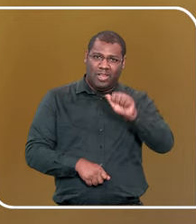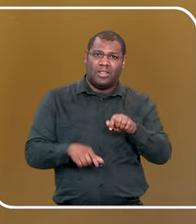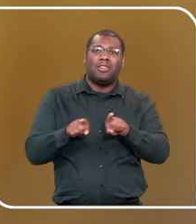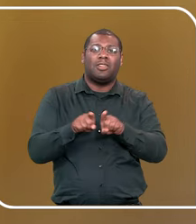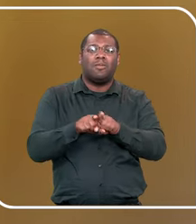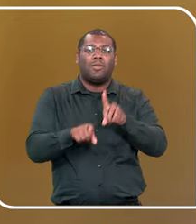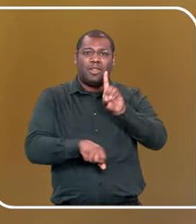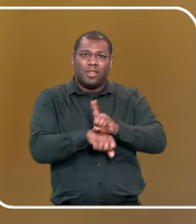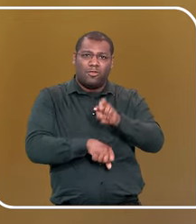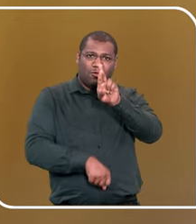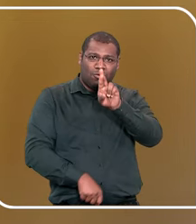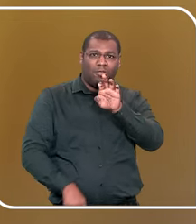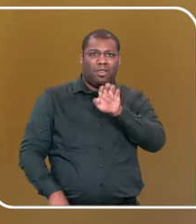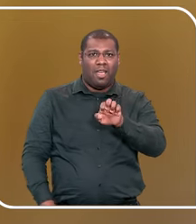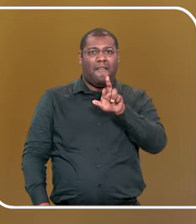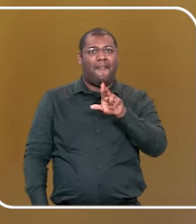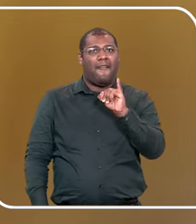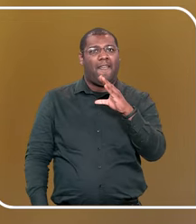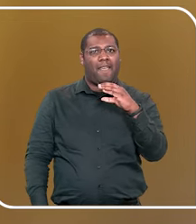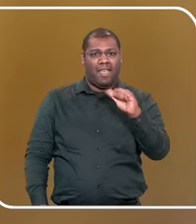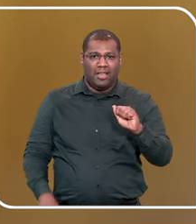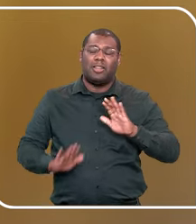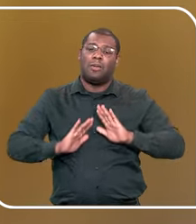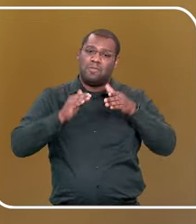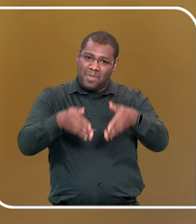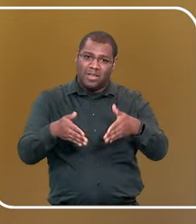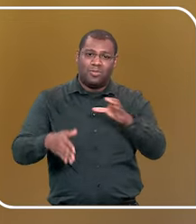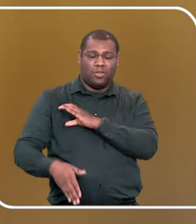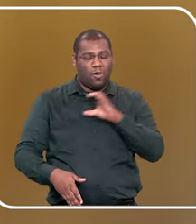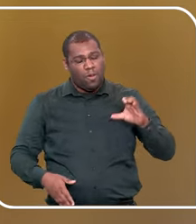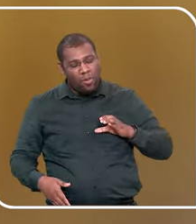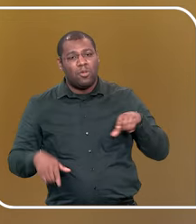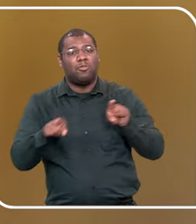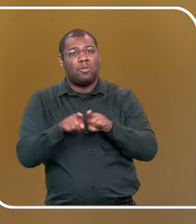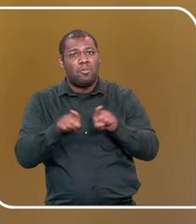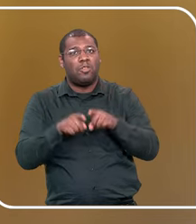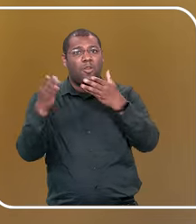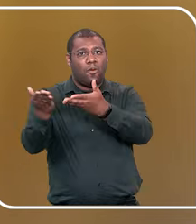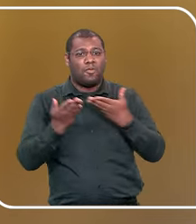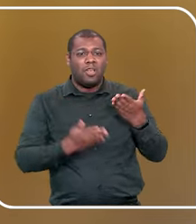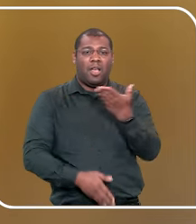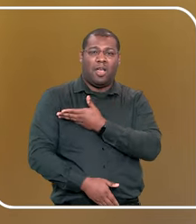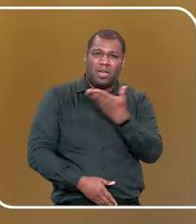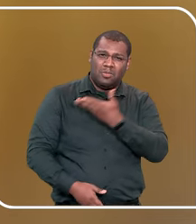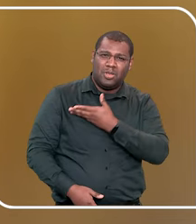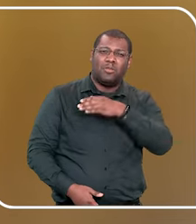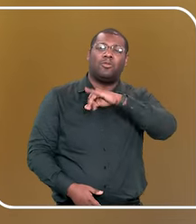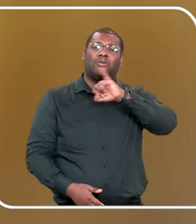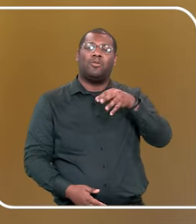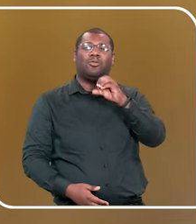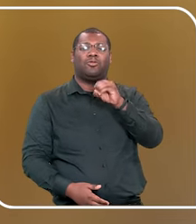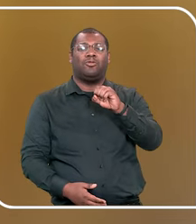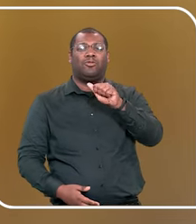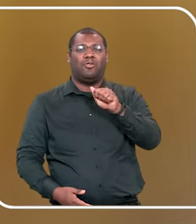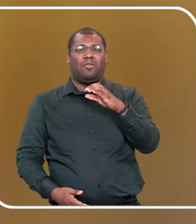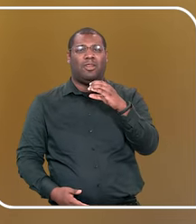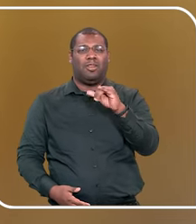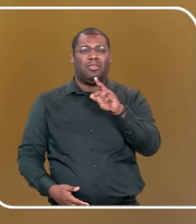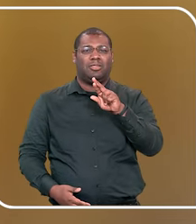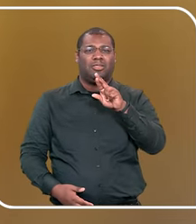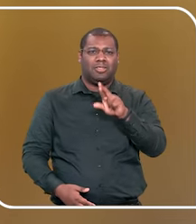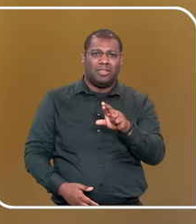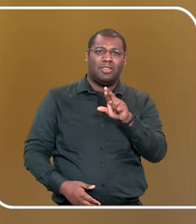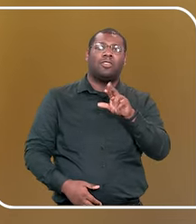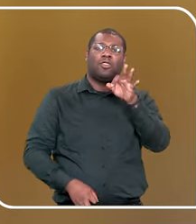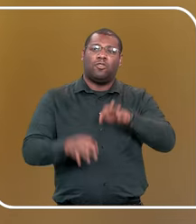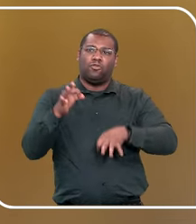Érica Gomidi, que também integraram a comissão, e tenho a honra de receber aqui o meu colega, doutor Joacy Furtado, juiz